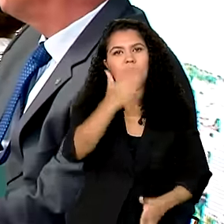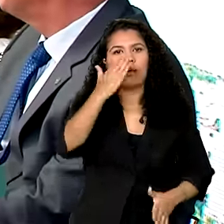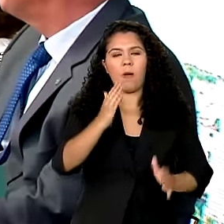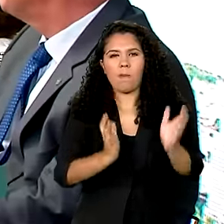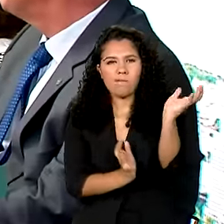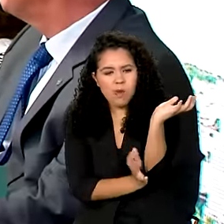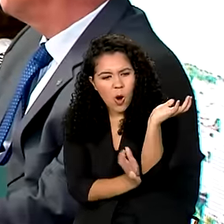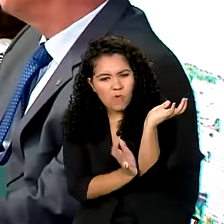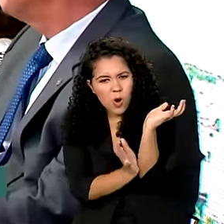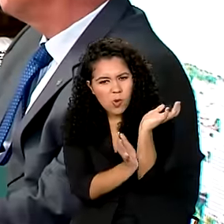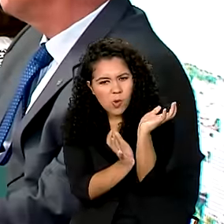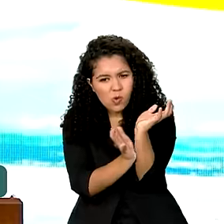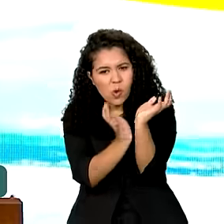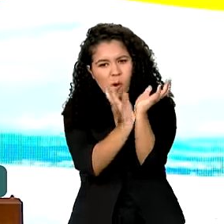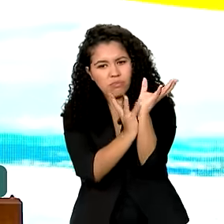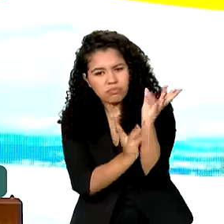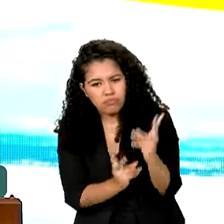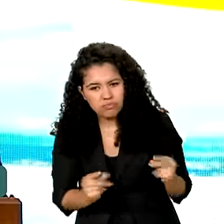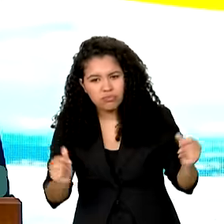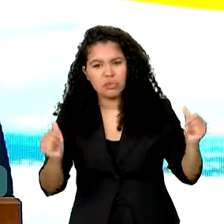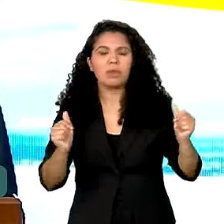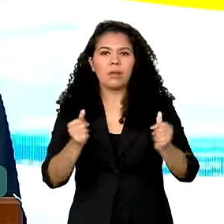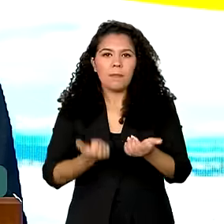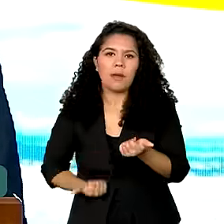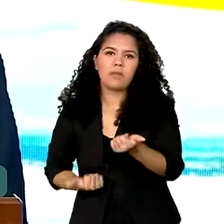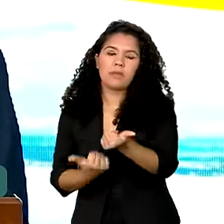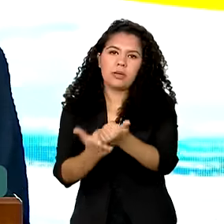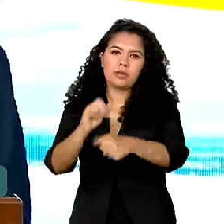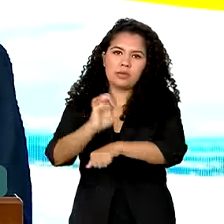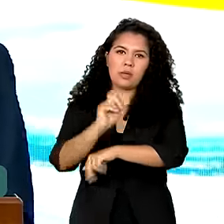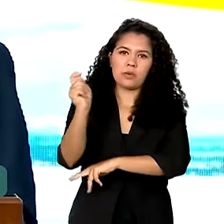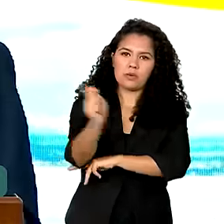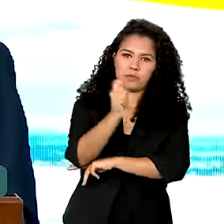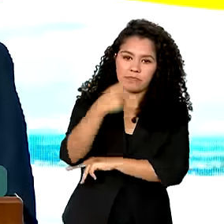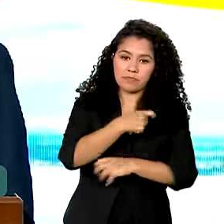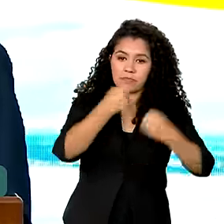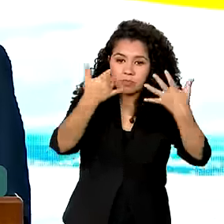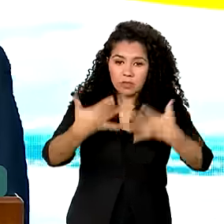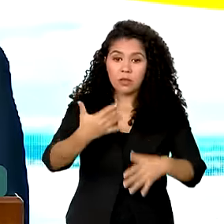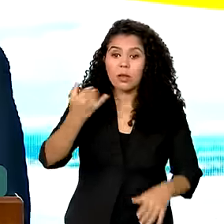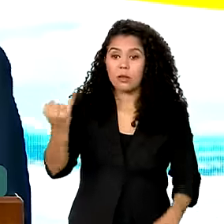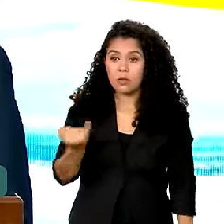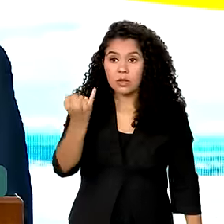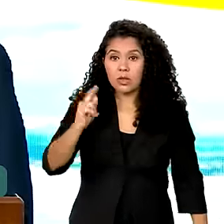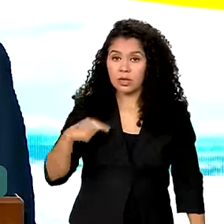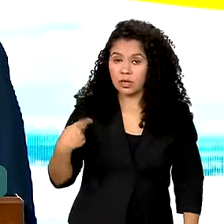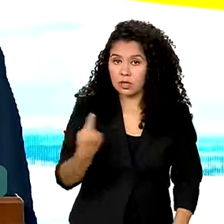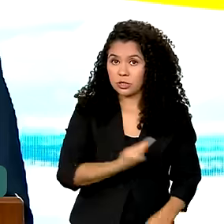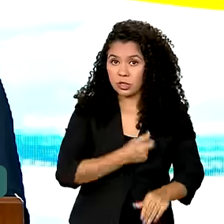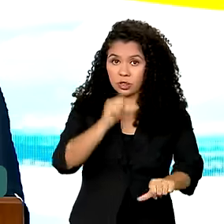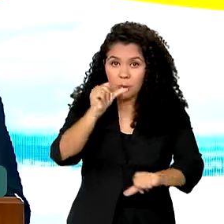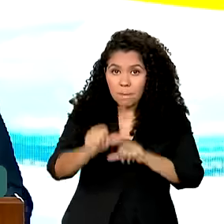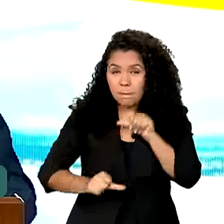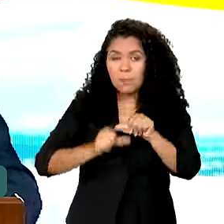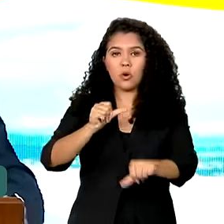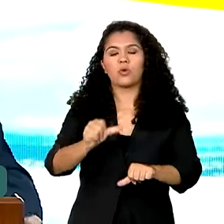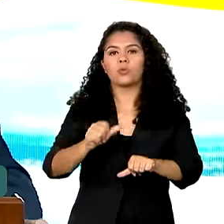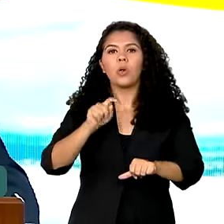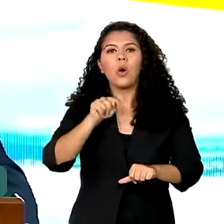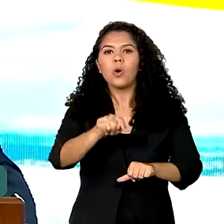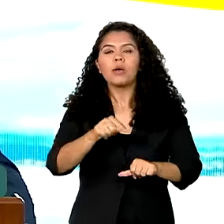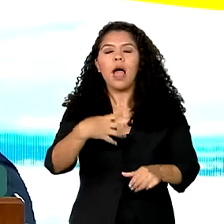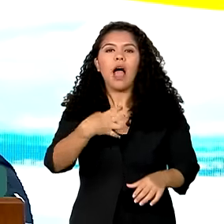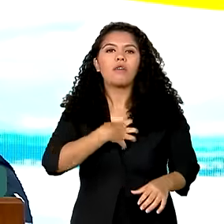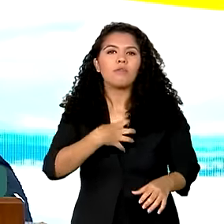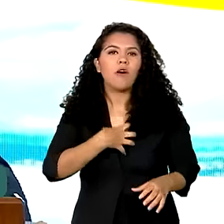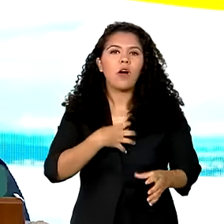recuperar o Rio Grande do Sul. É importante que a gente saiba que nós mudamos o paradigma de tratar